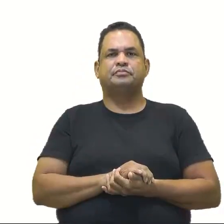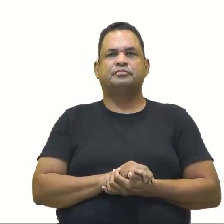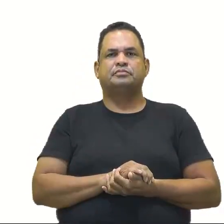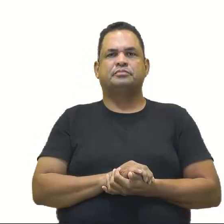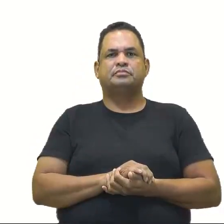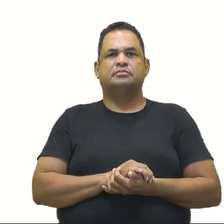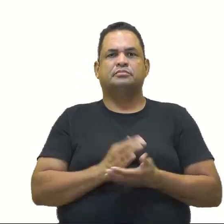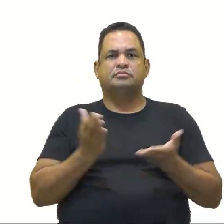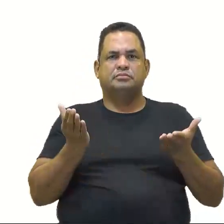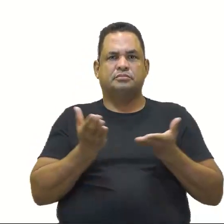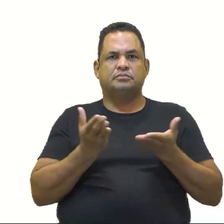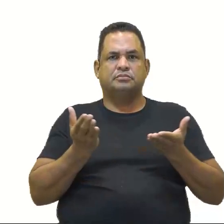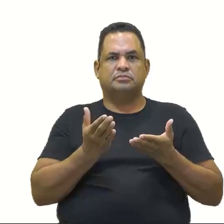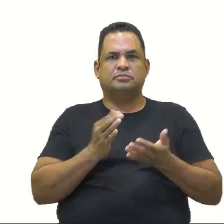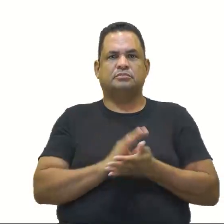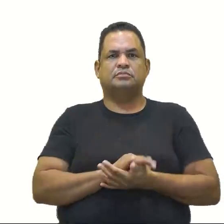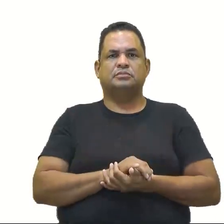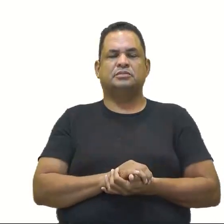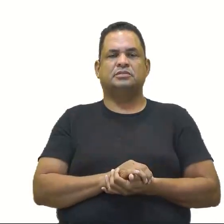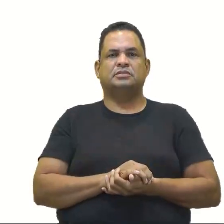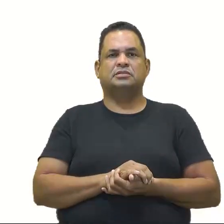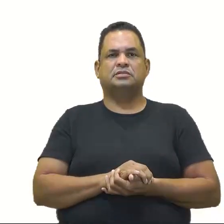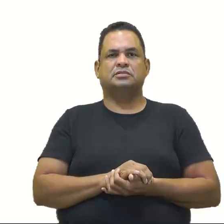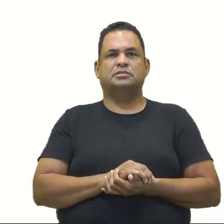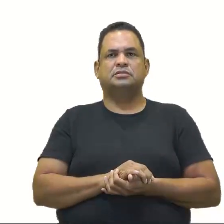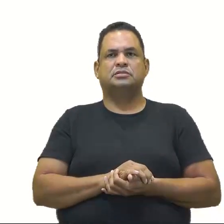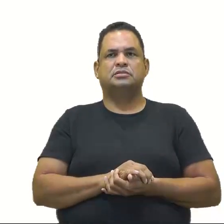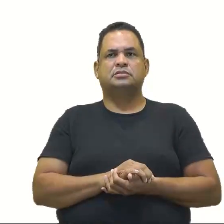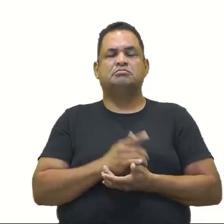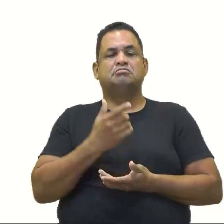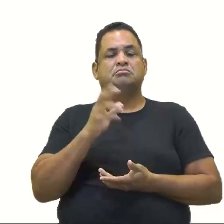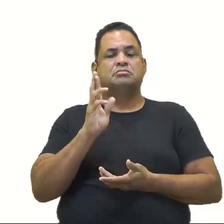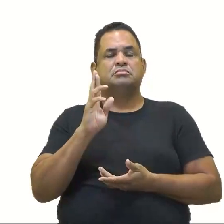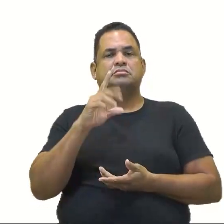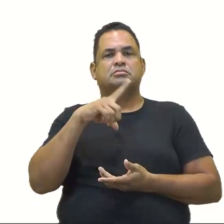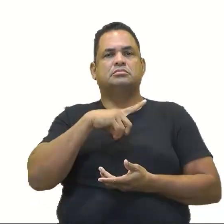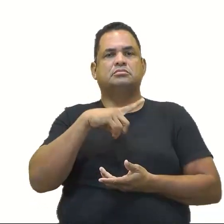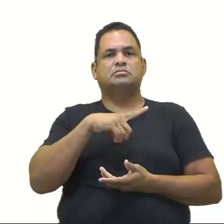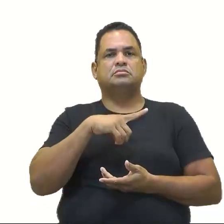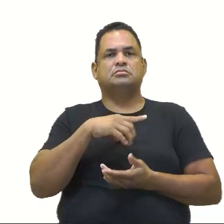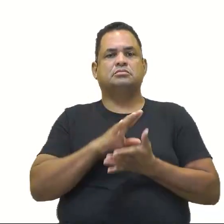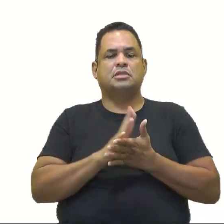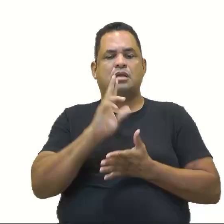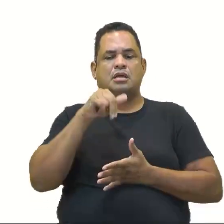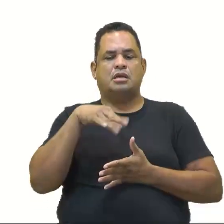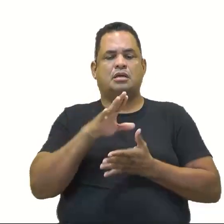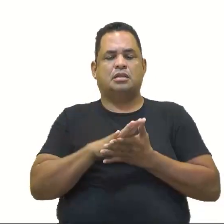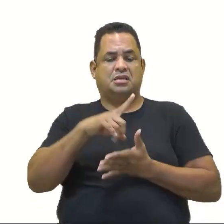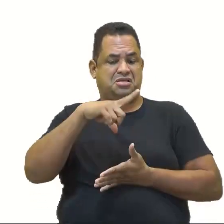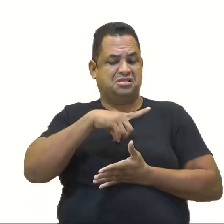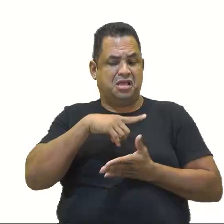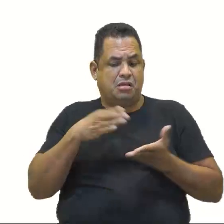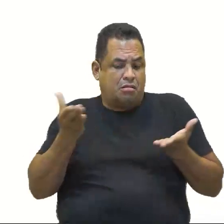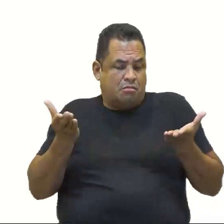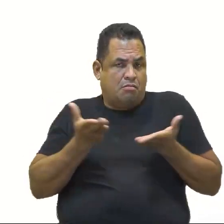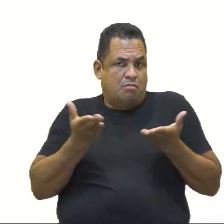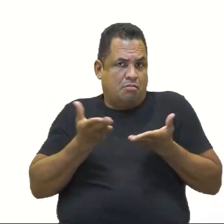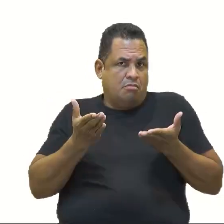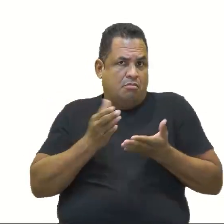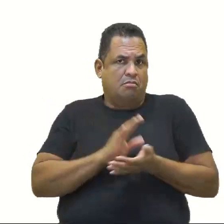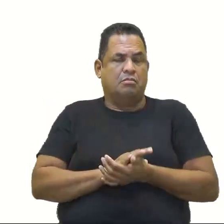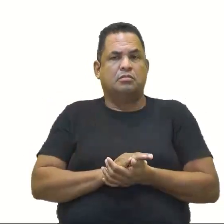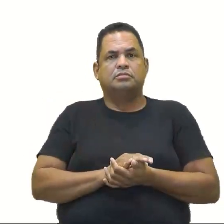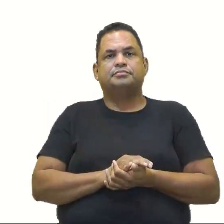presente e futuro. Apenas quem tem é a Ana, né? Então, o tinha não me serve, o